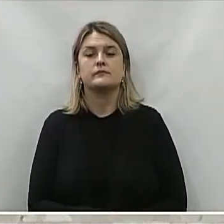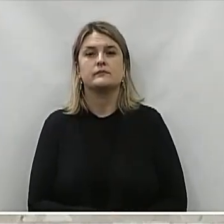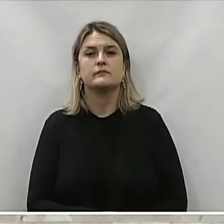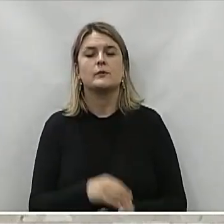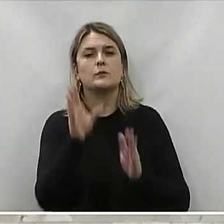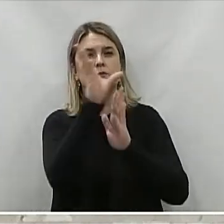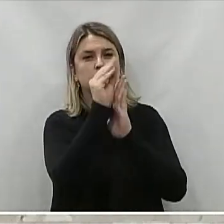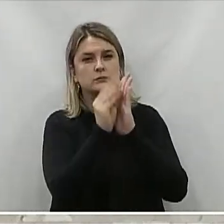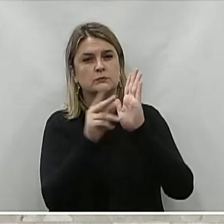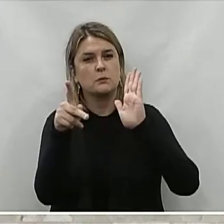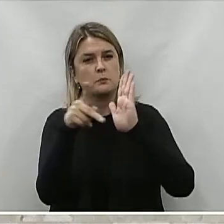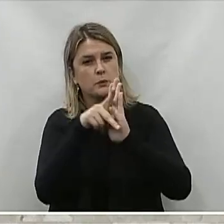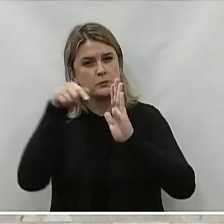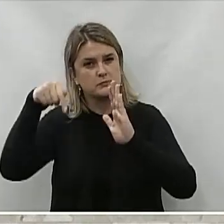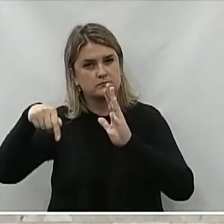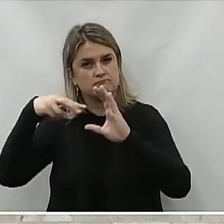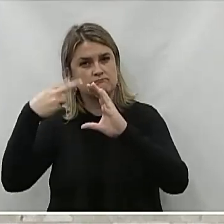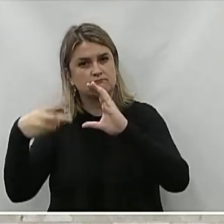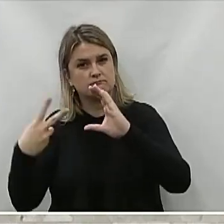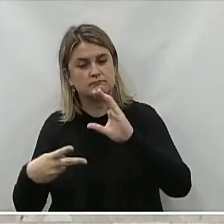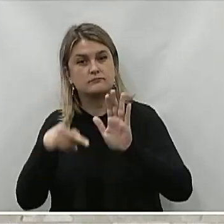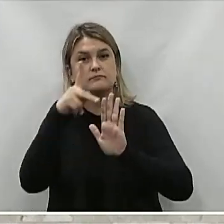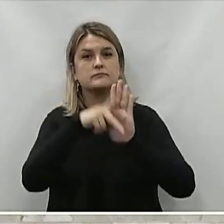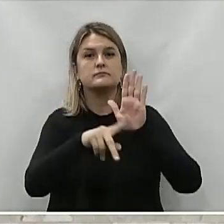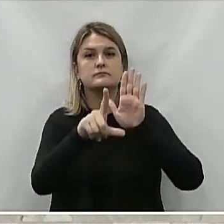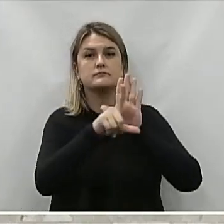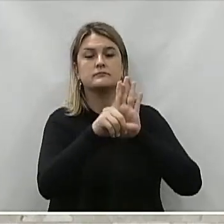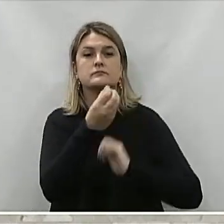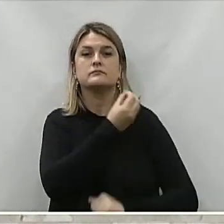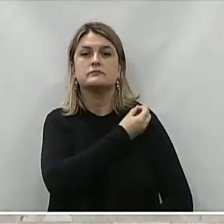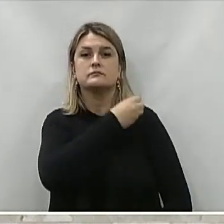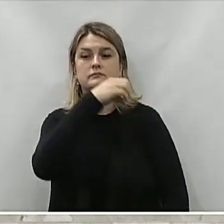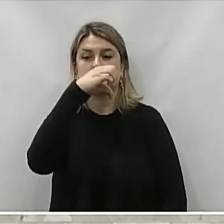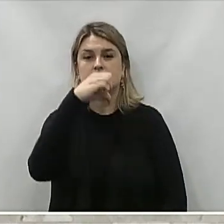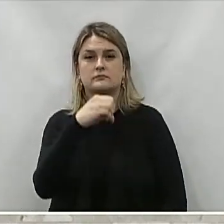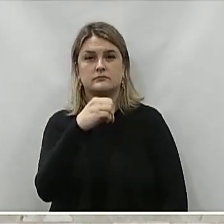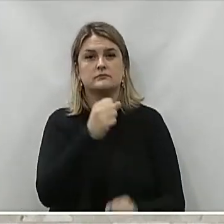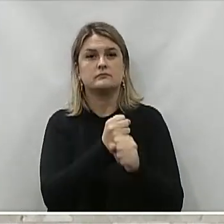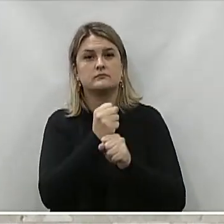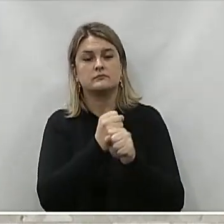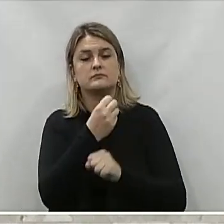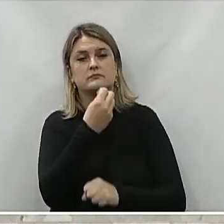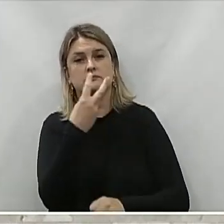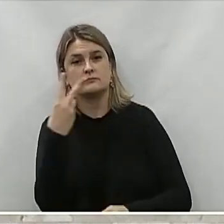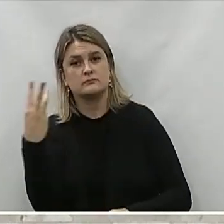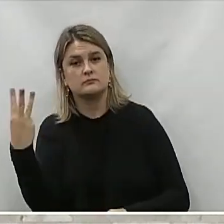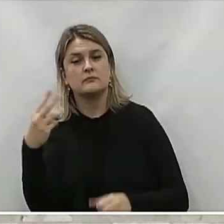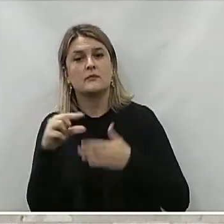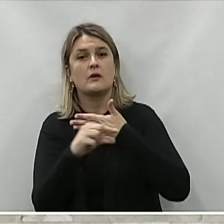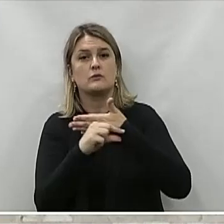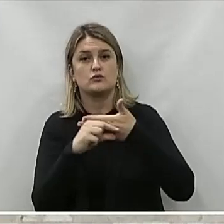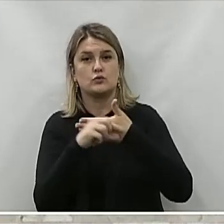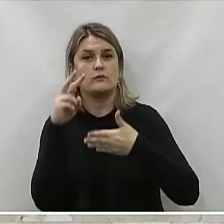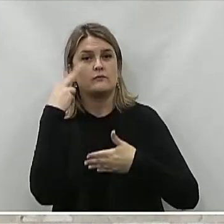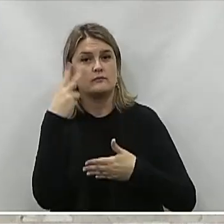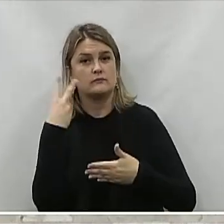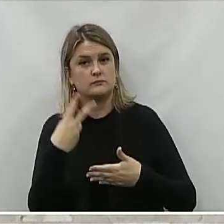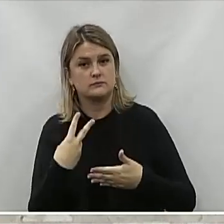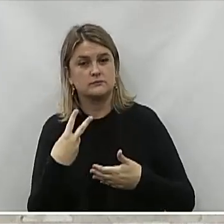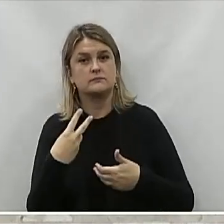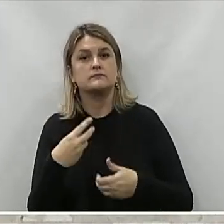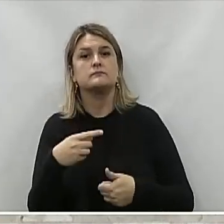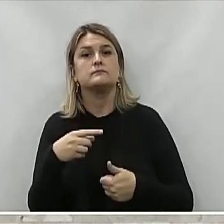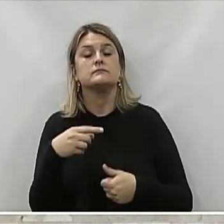Matéria do legislativo Projeto de lei ordinária Número 9 de 2023 De autoria Dos vereadores